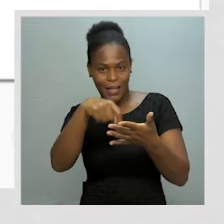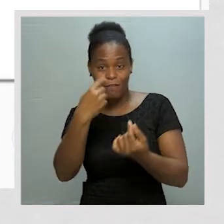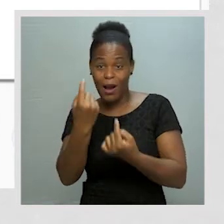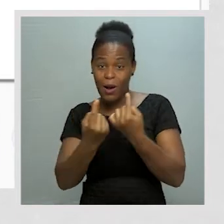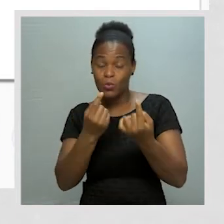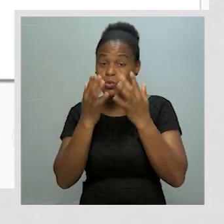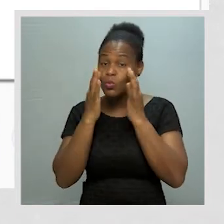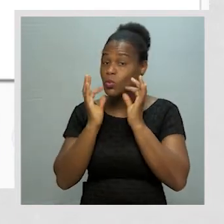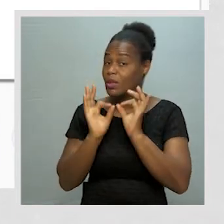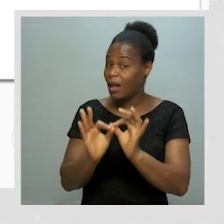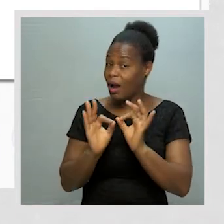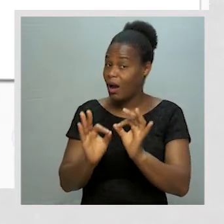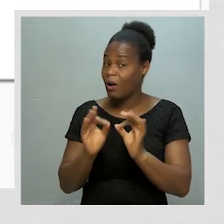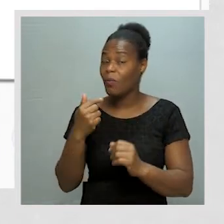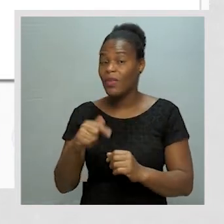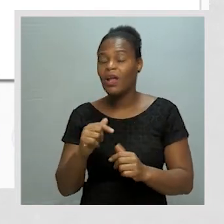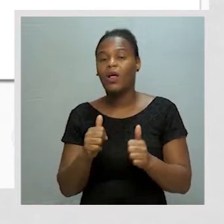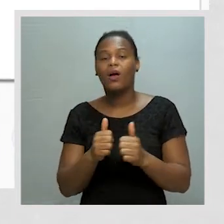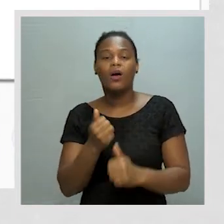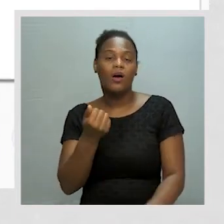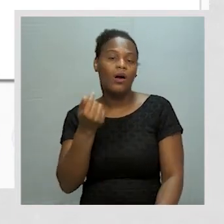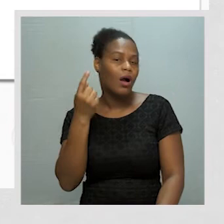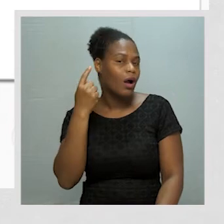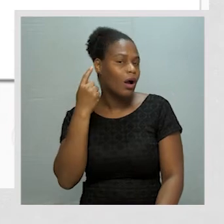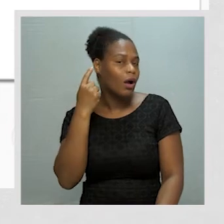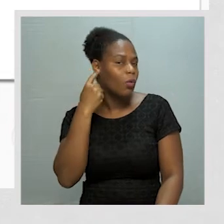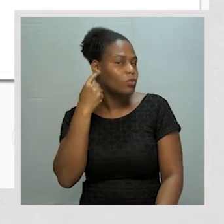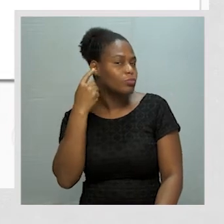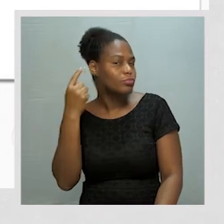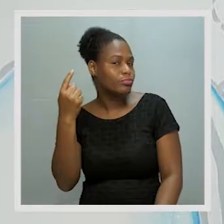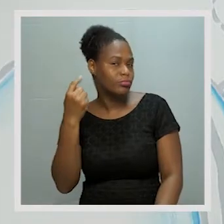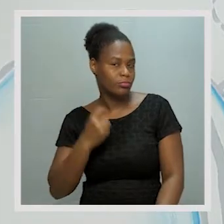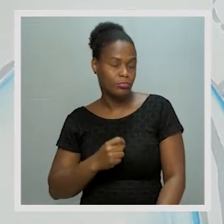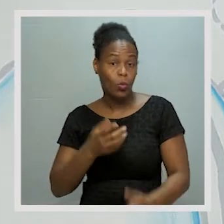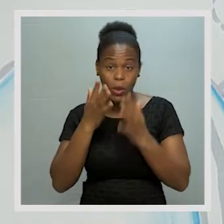alguns cuidados a ter com na audição.